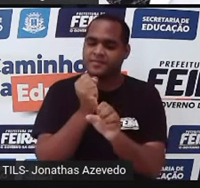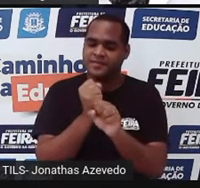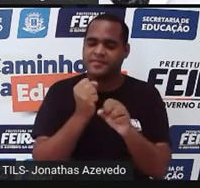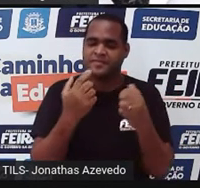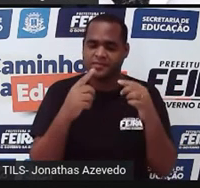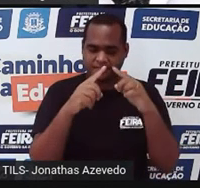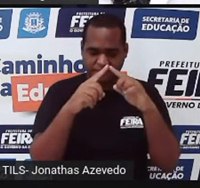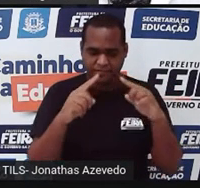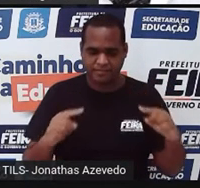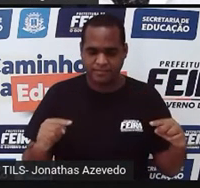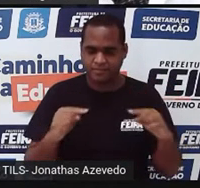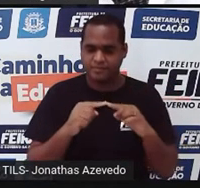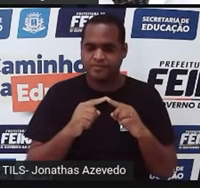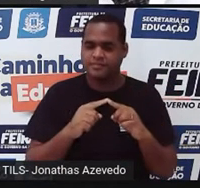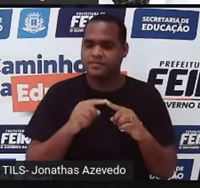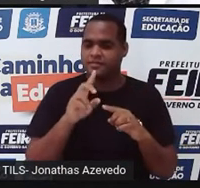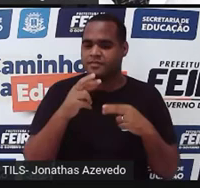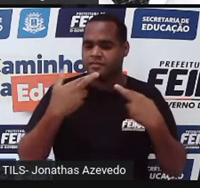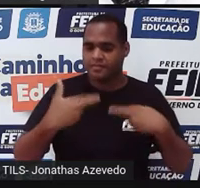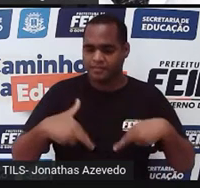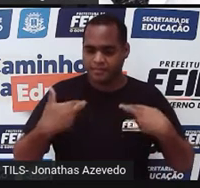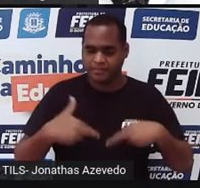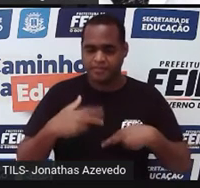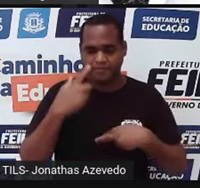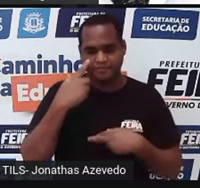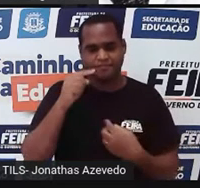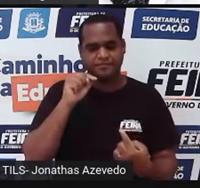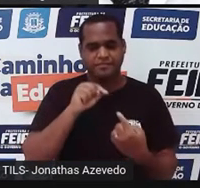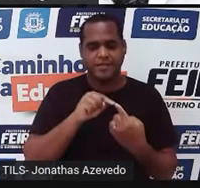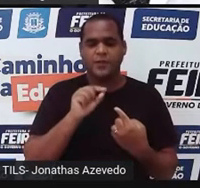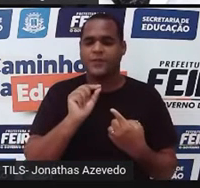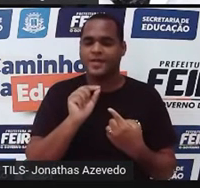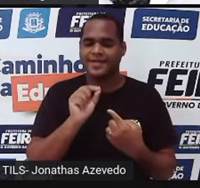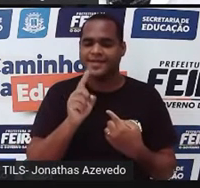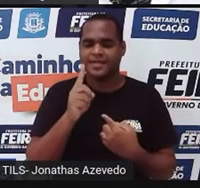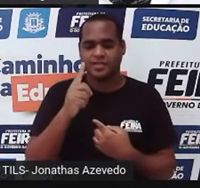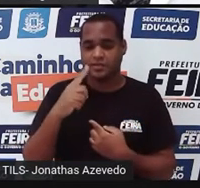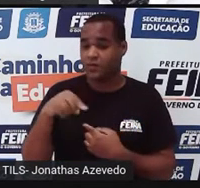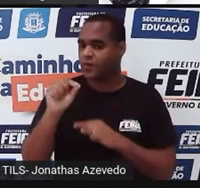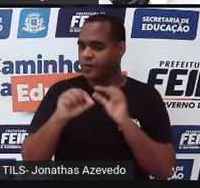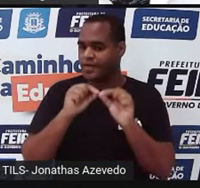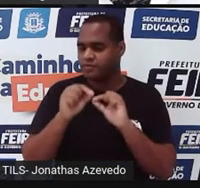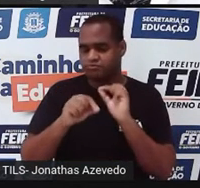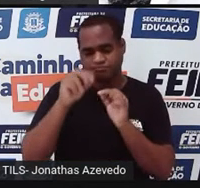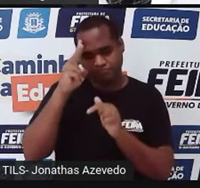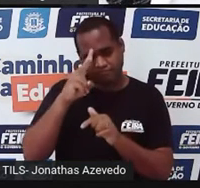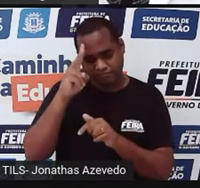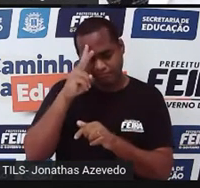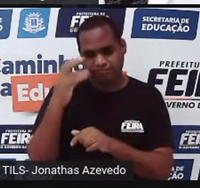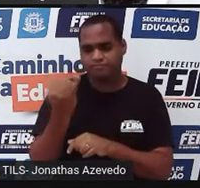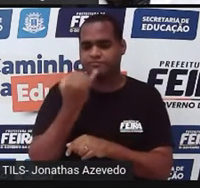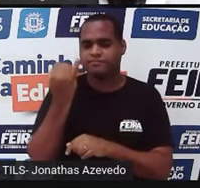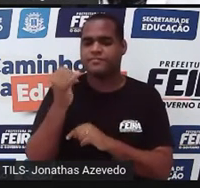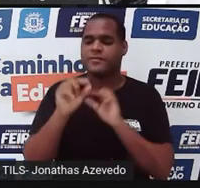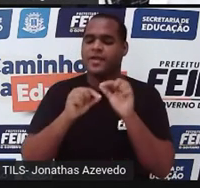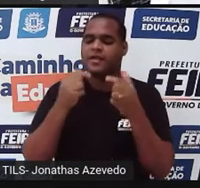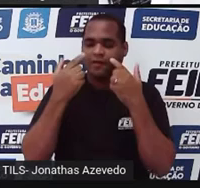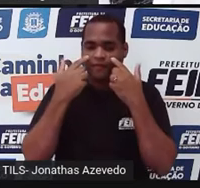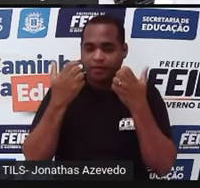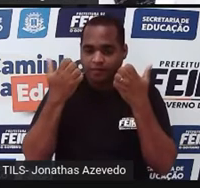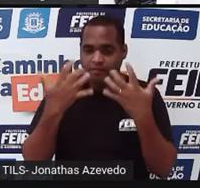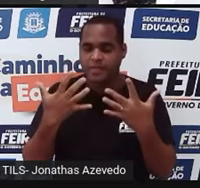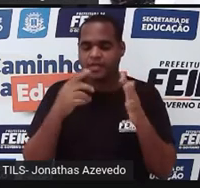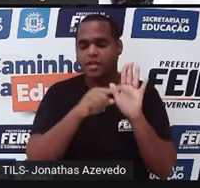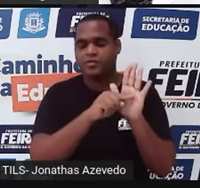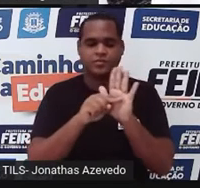revisão só vai servir para a gente relembrar o que a gente viu e isso nos ajuda,